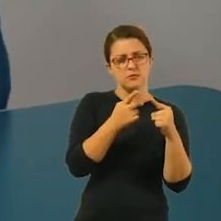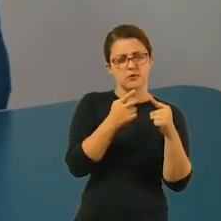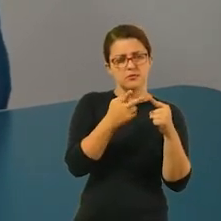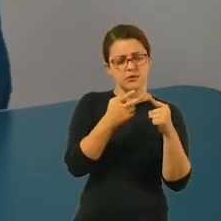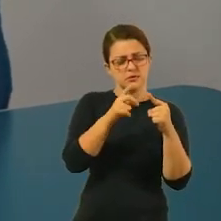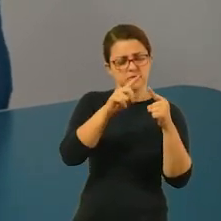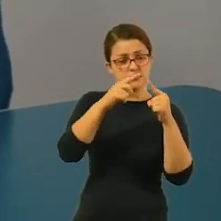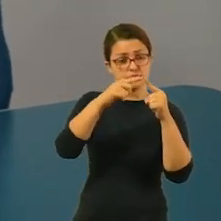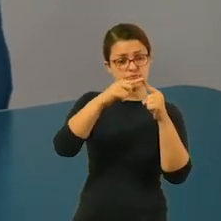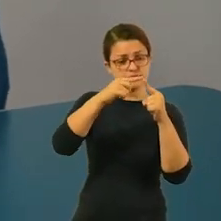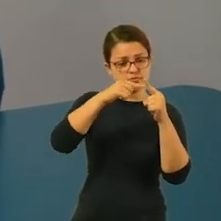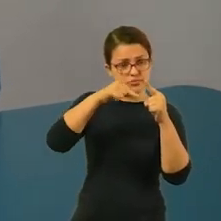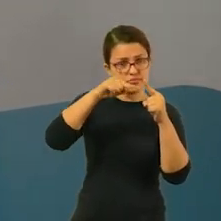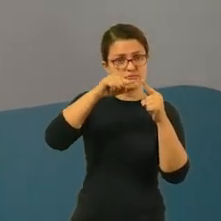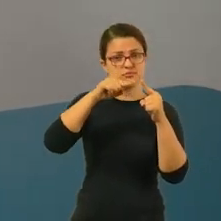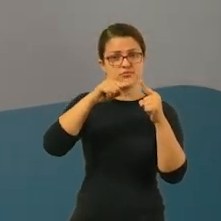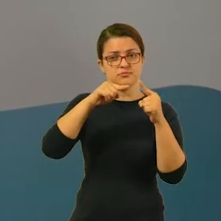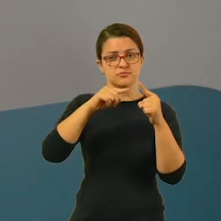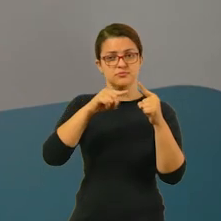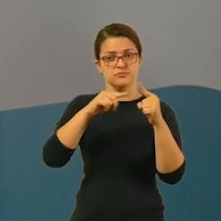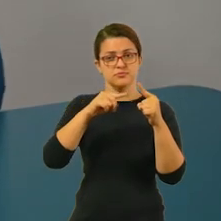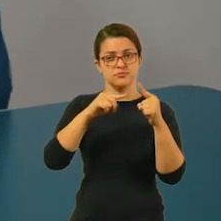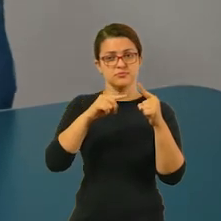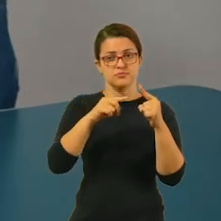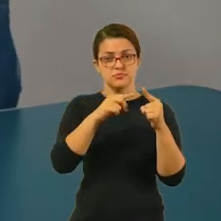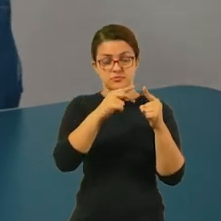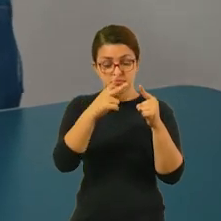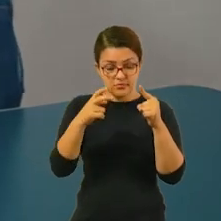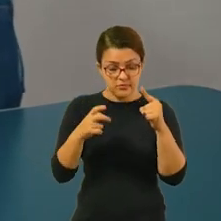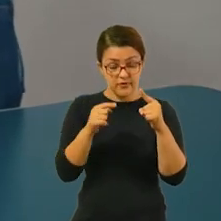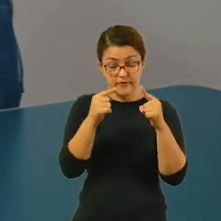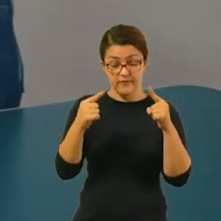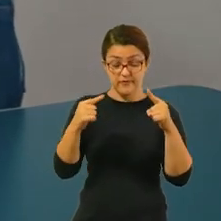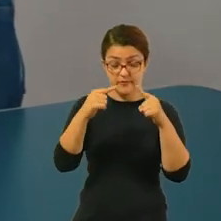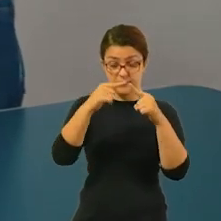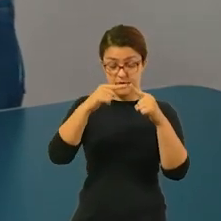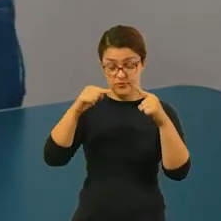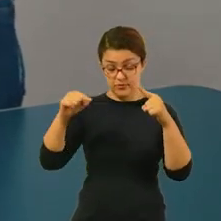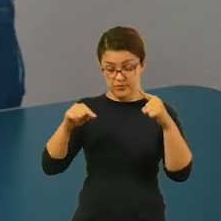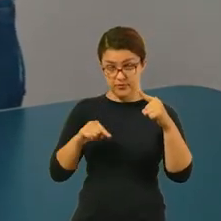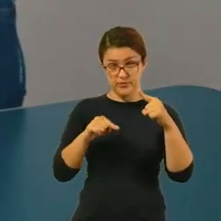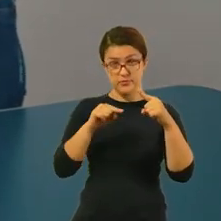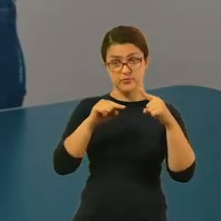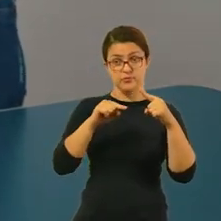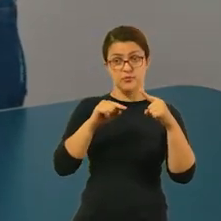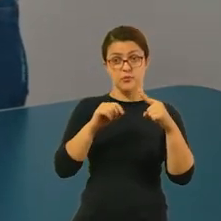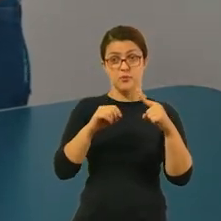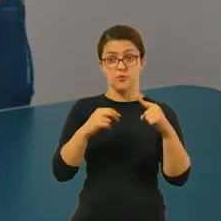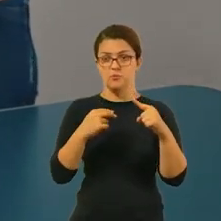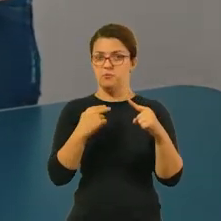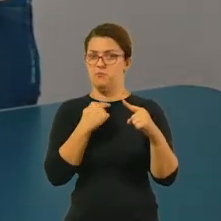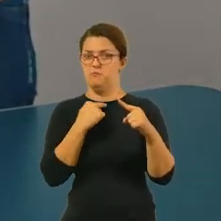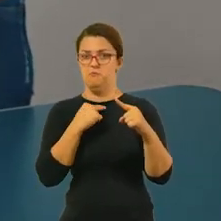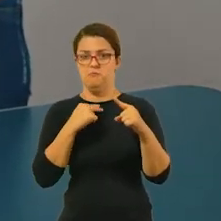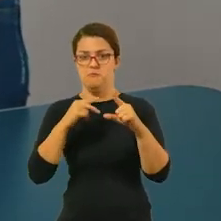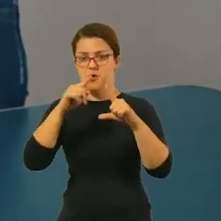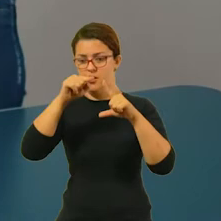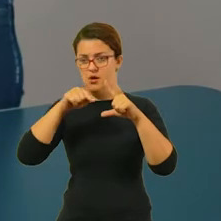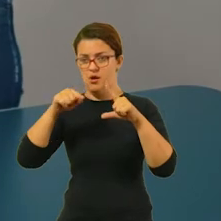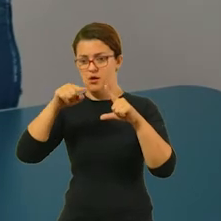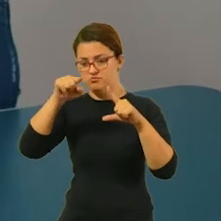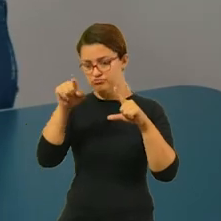plana com segmentos de retas fechados. Um polígono não pode ter